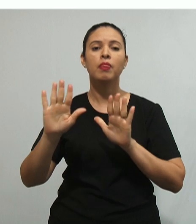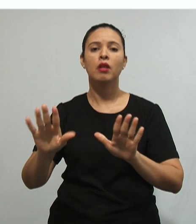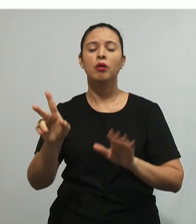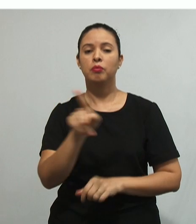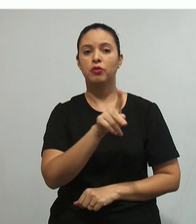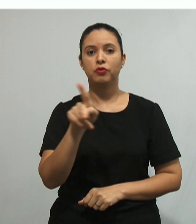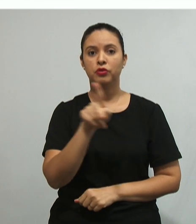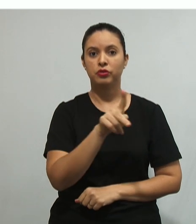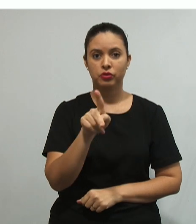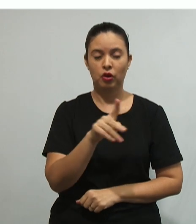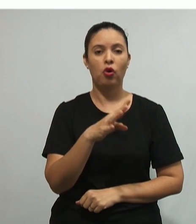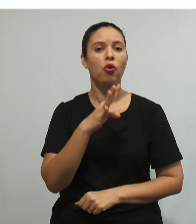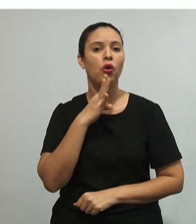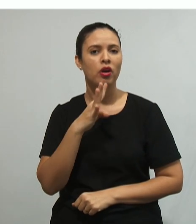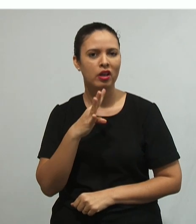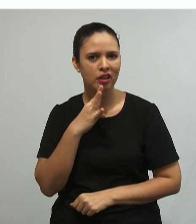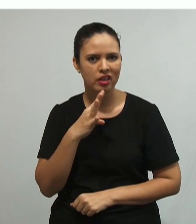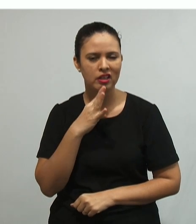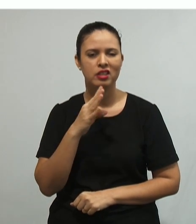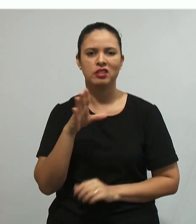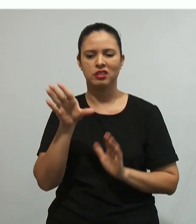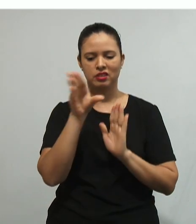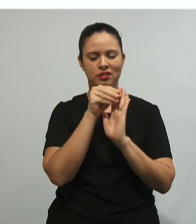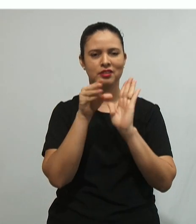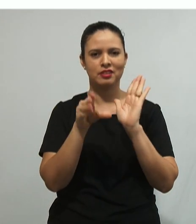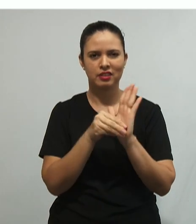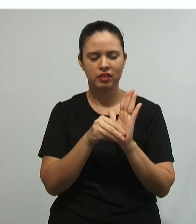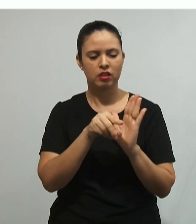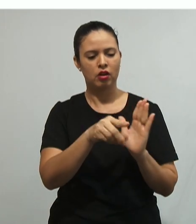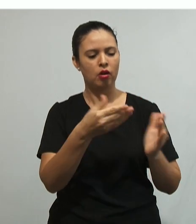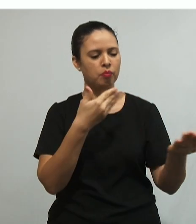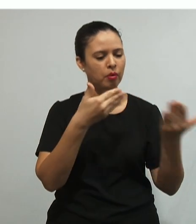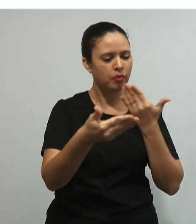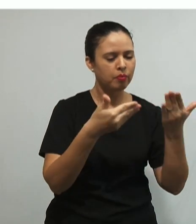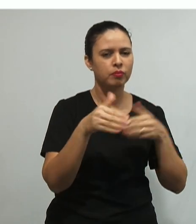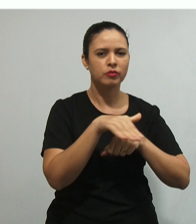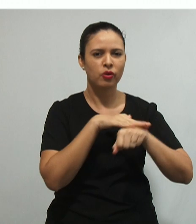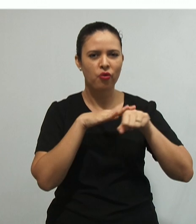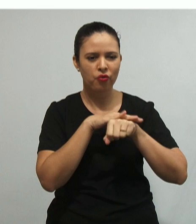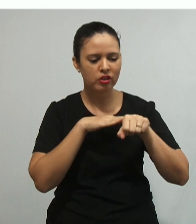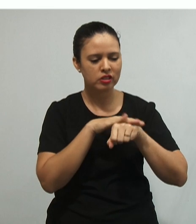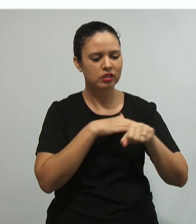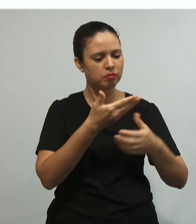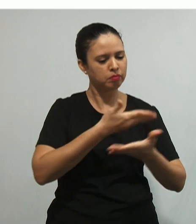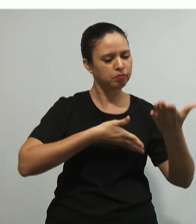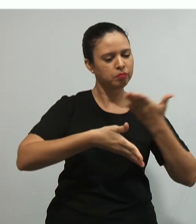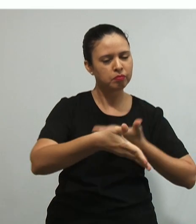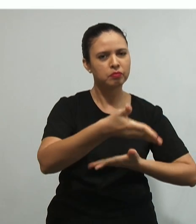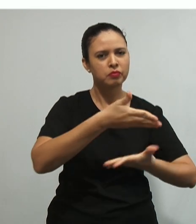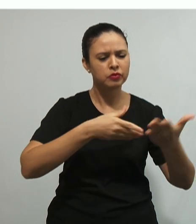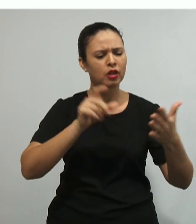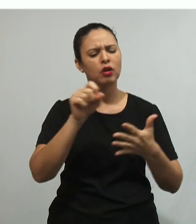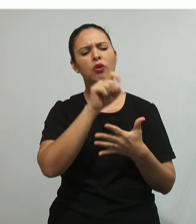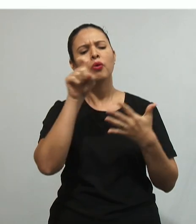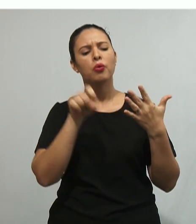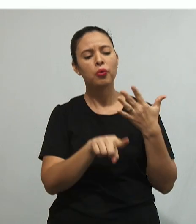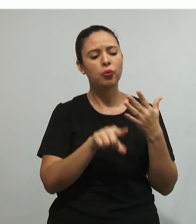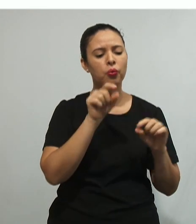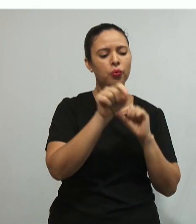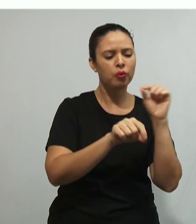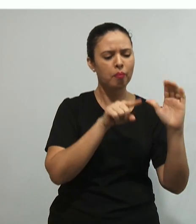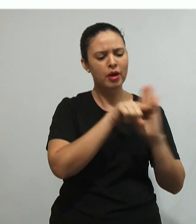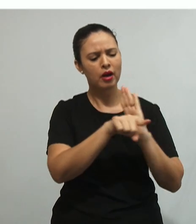dialogar com o aluno, para interrogar, para formular hipóteses. Nesses casos, o conhecimento